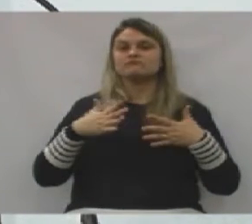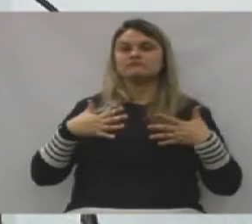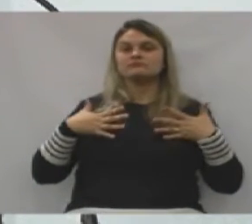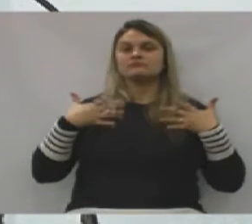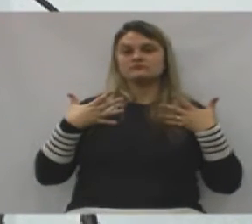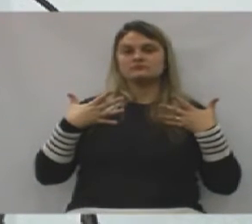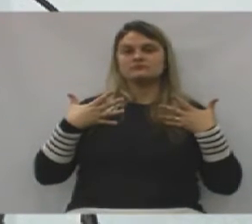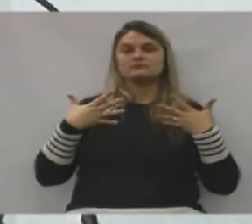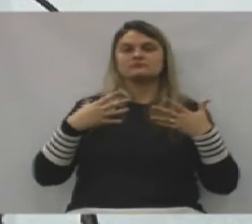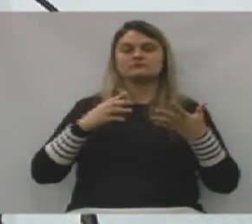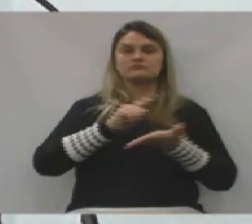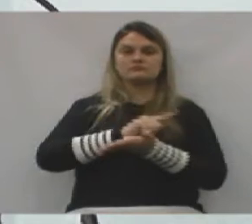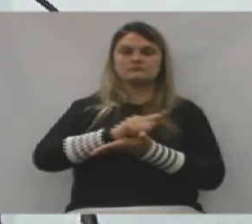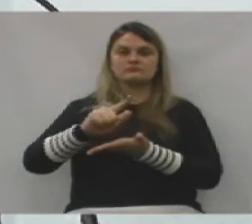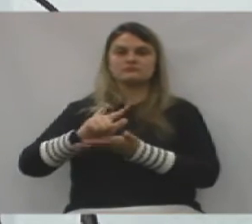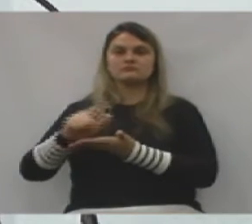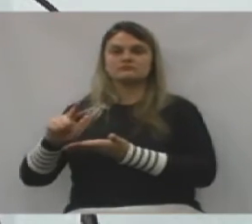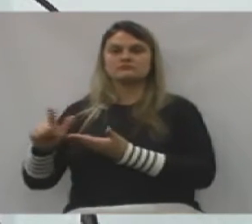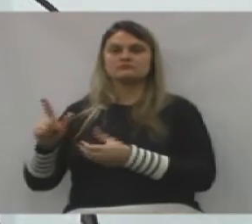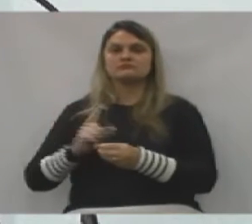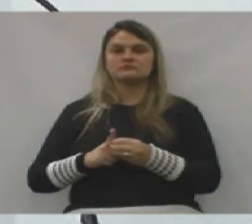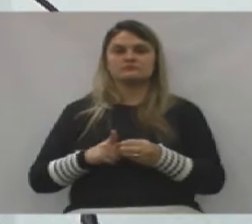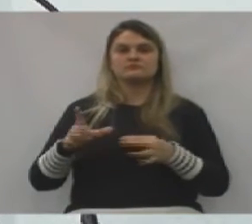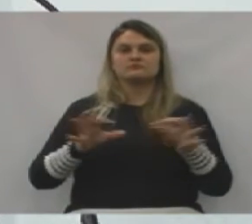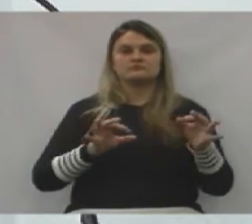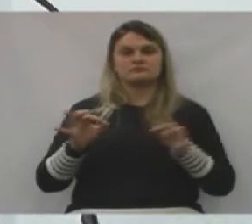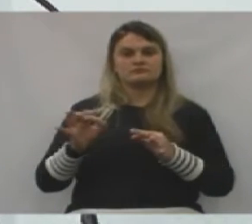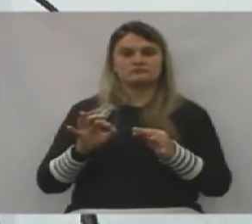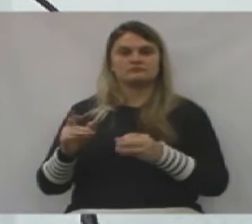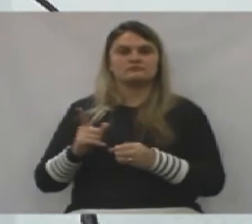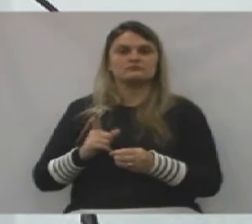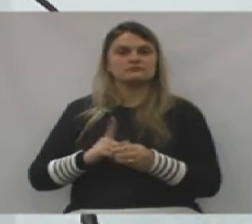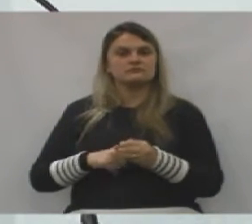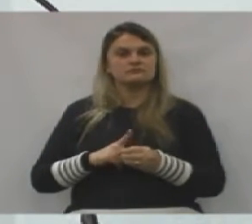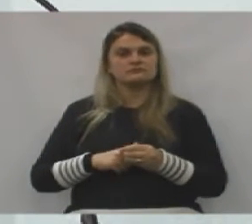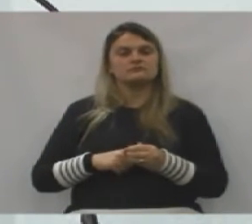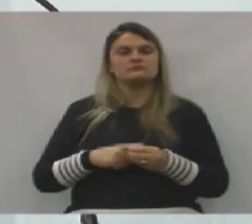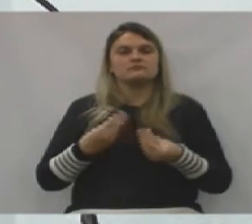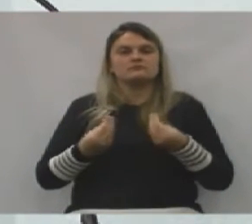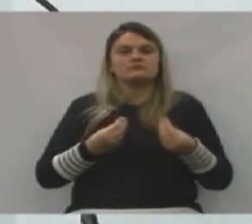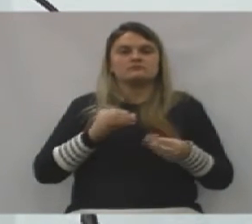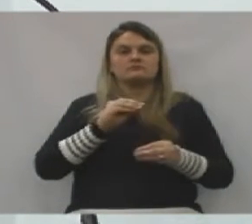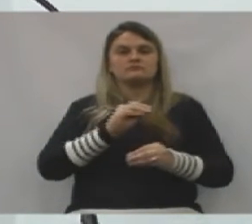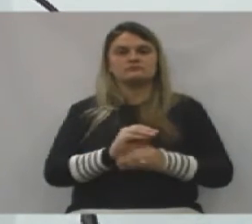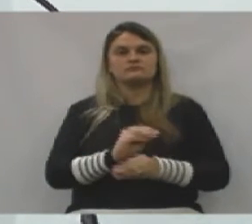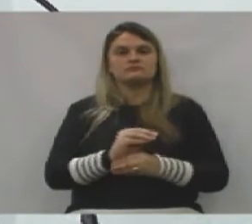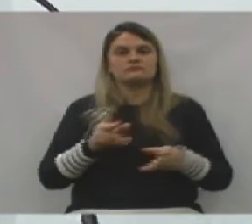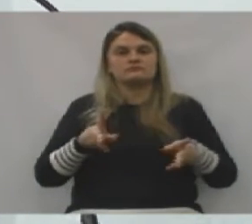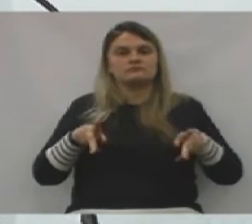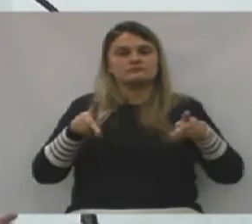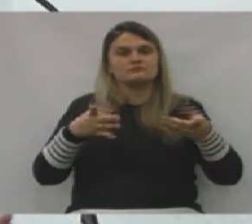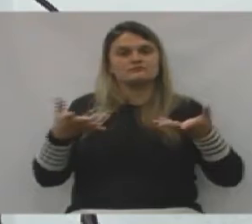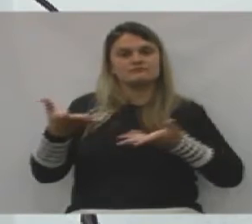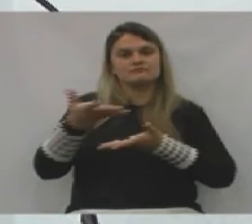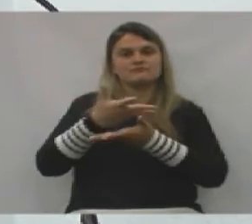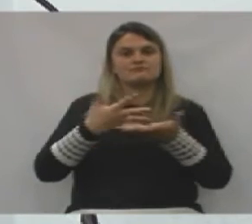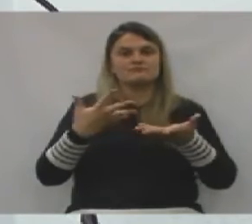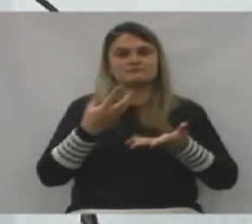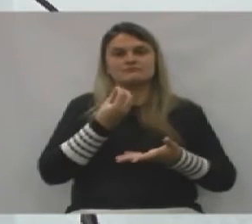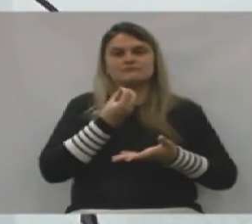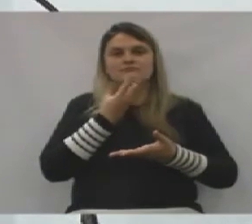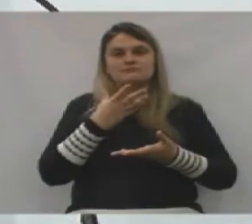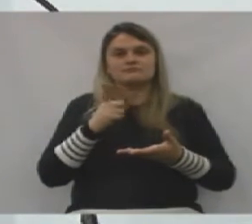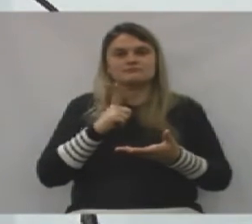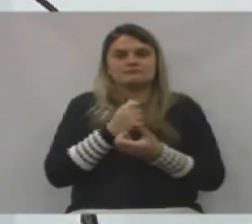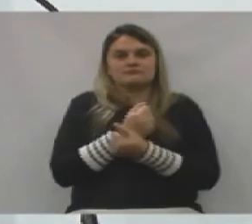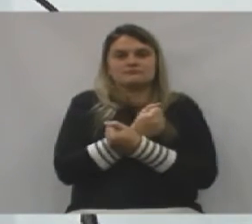impressionados com a limpeza da cidade, com a organização da cidade, com o tratamento do povo, que é fantástico, que é